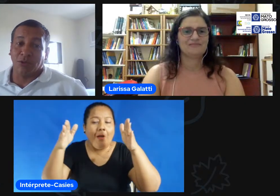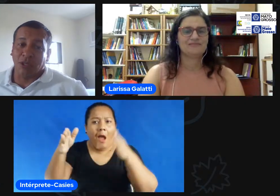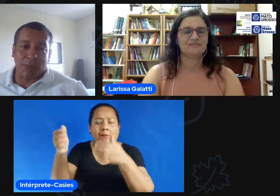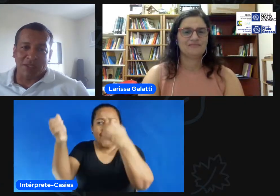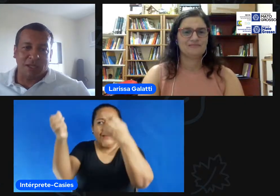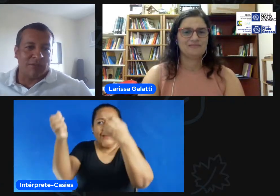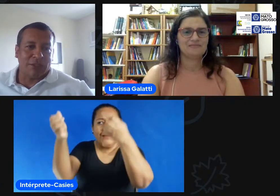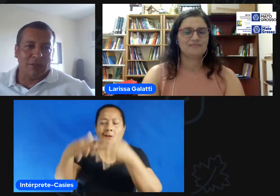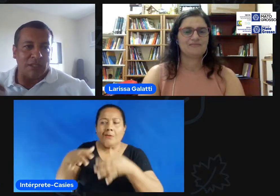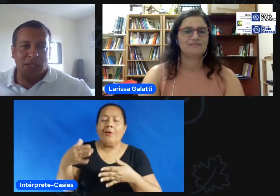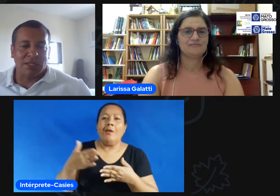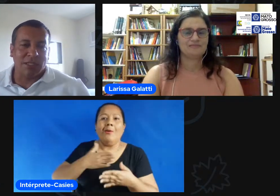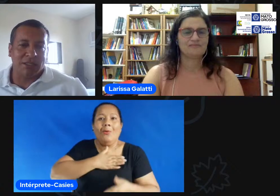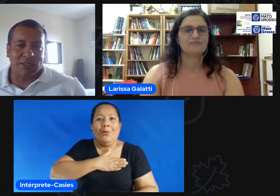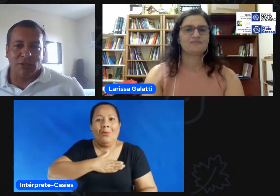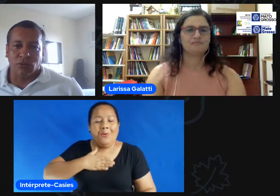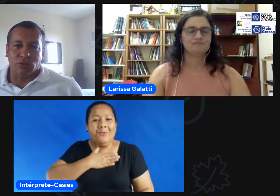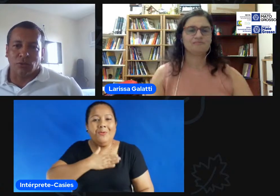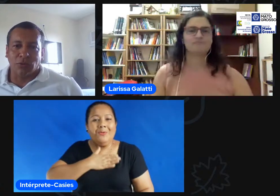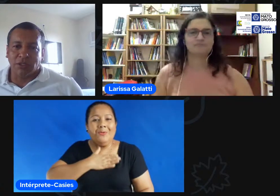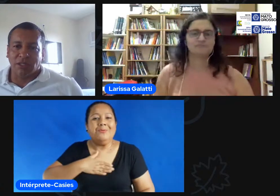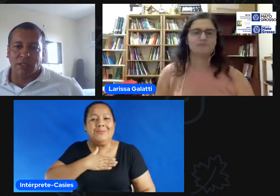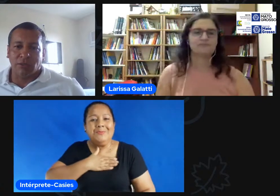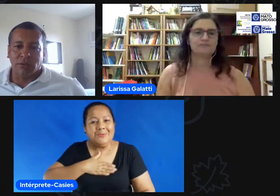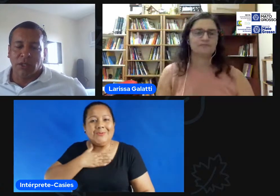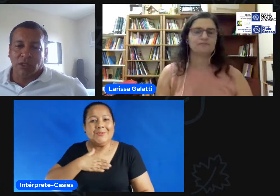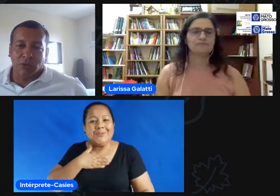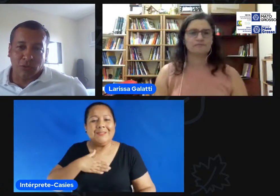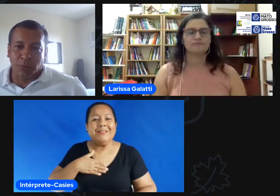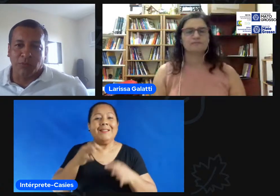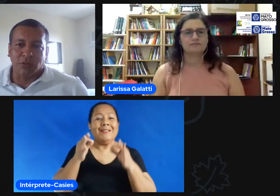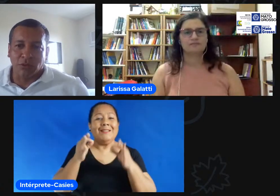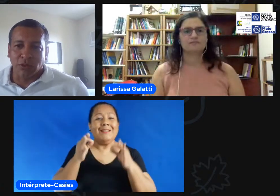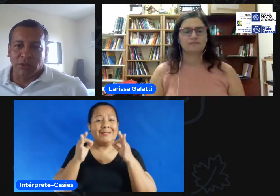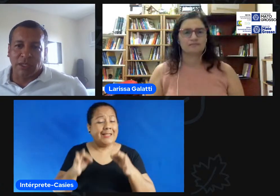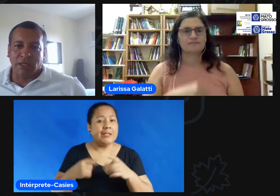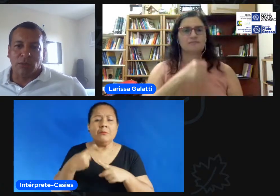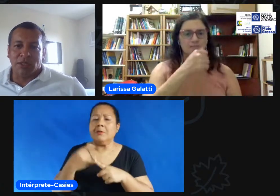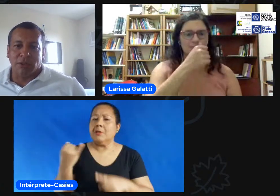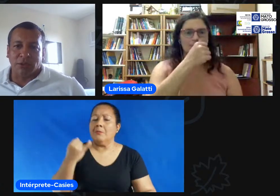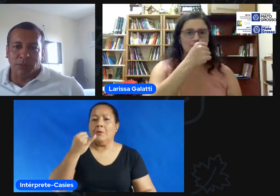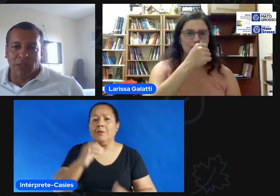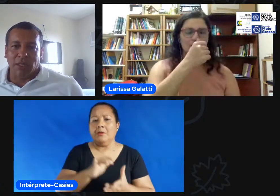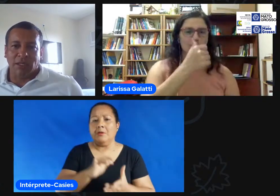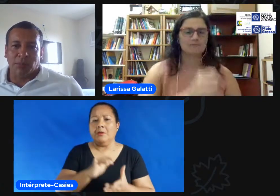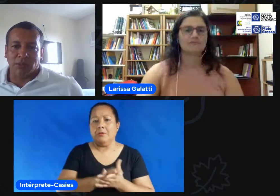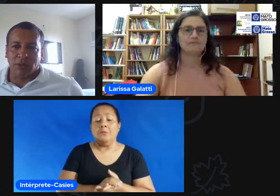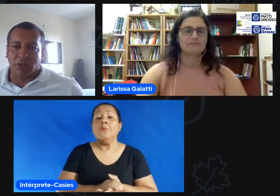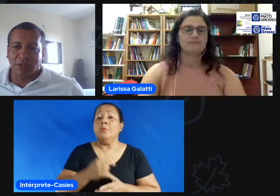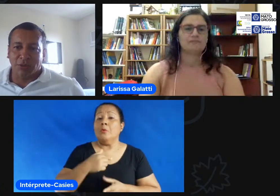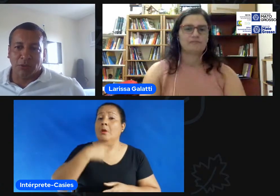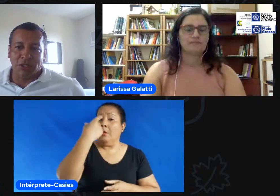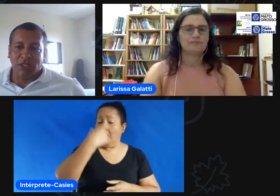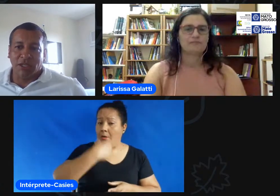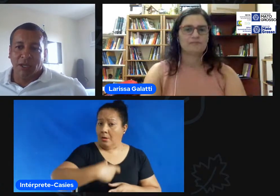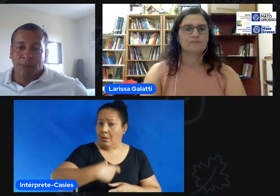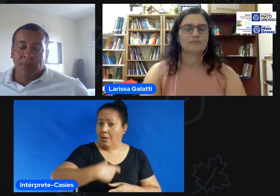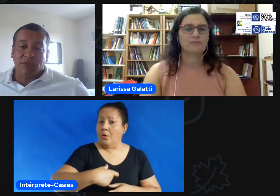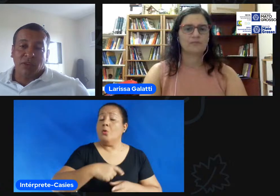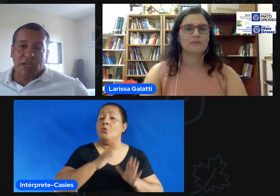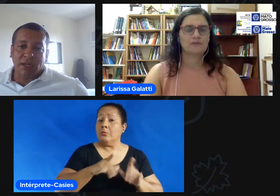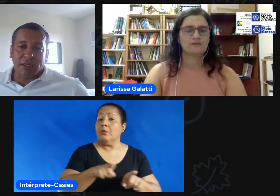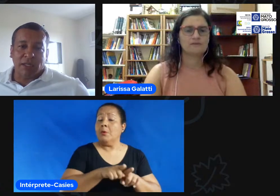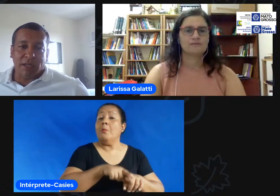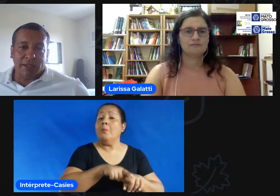nessa situação e eu já pensava nisso e já trazia essas discussões né dentro eu sou professor da graduação para dentro da pós-graduação então a gente